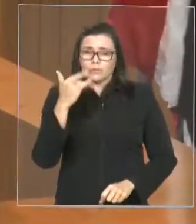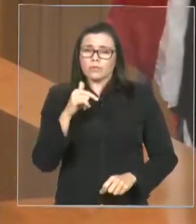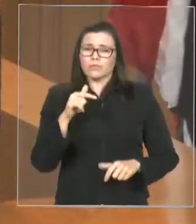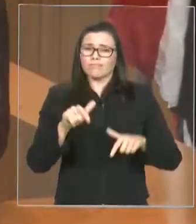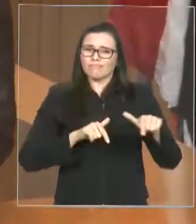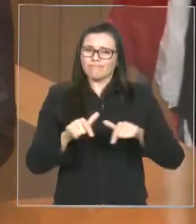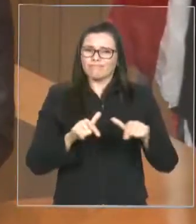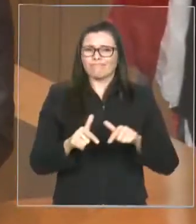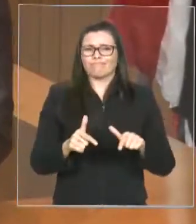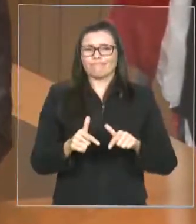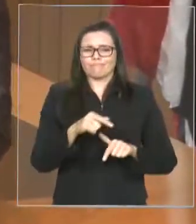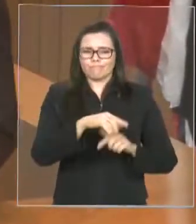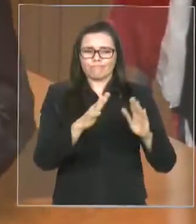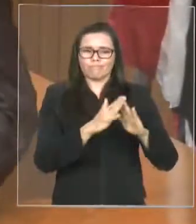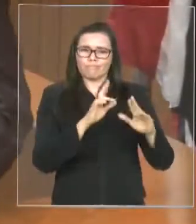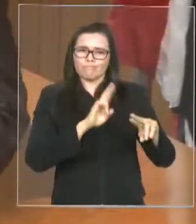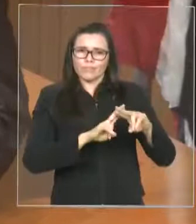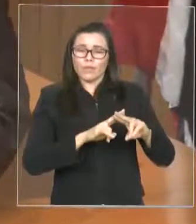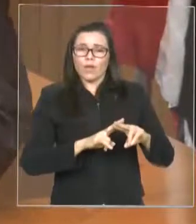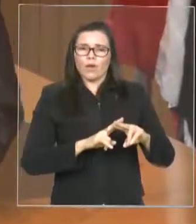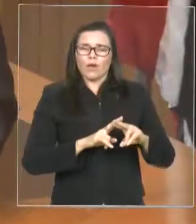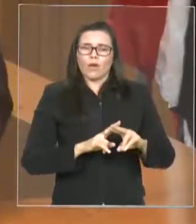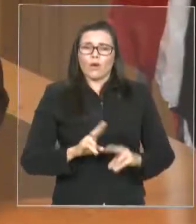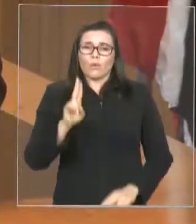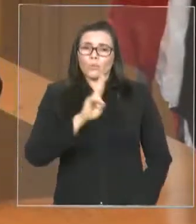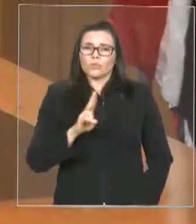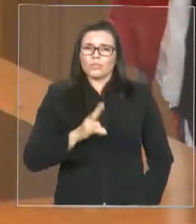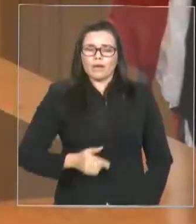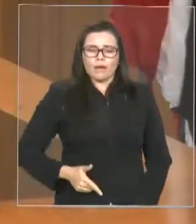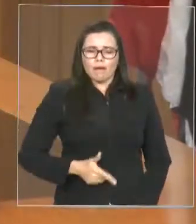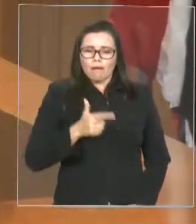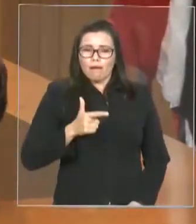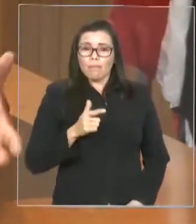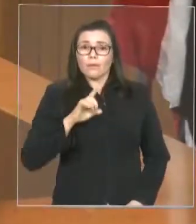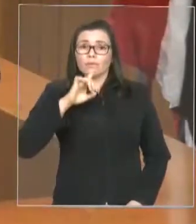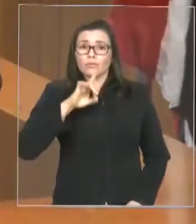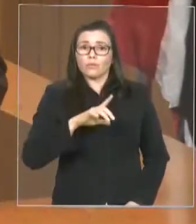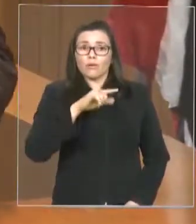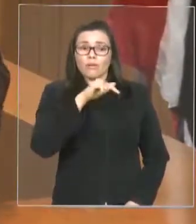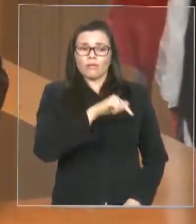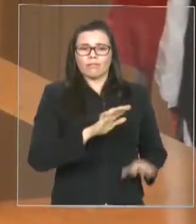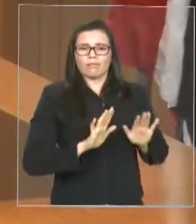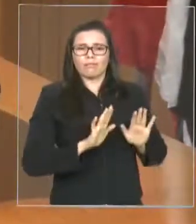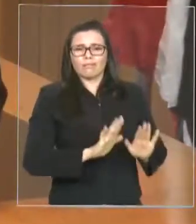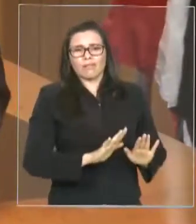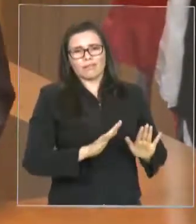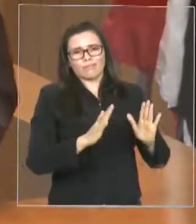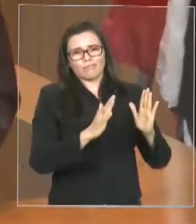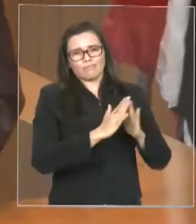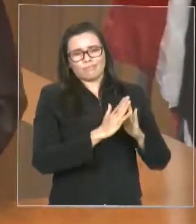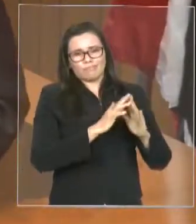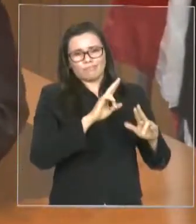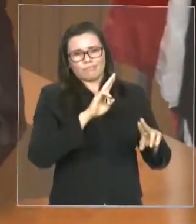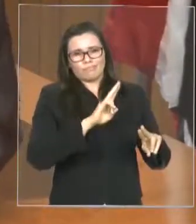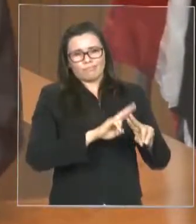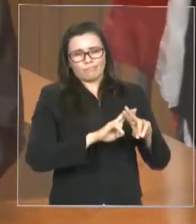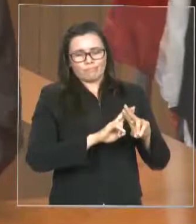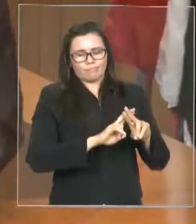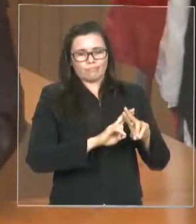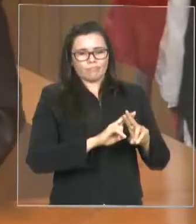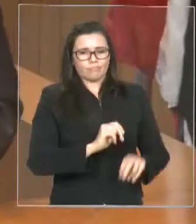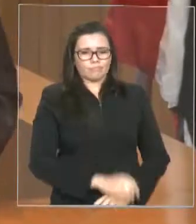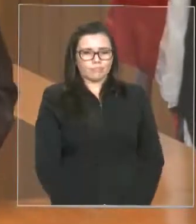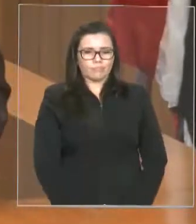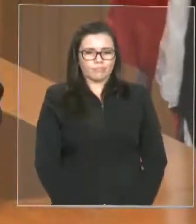local de serviço. Agora, observem bem, eles trabalham dentro de um sistema prisional, aonde, todos os dias,